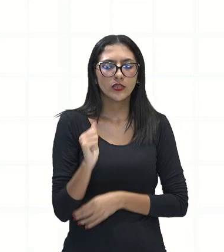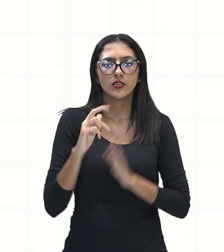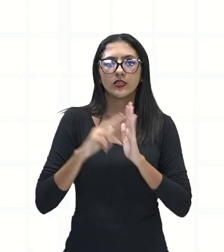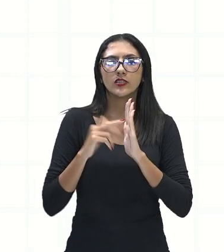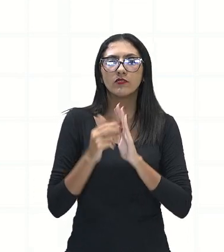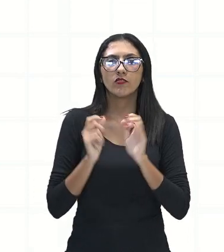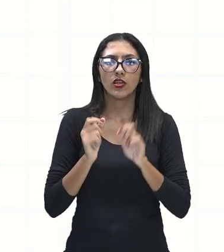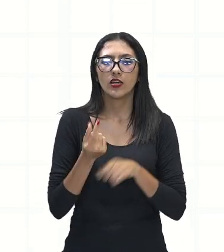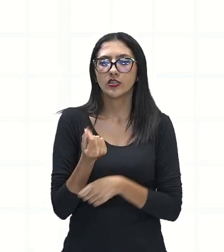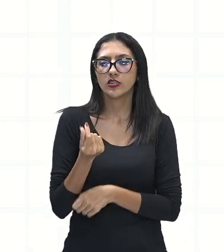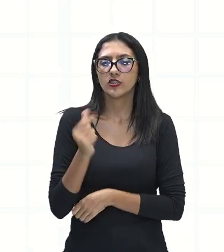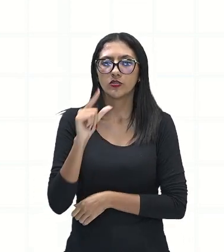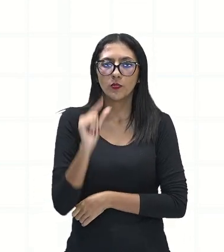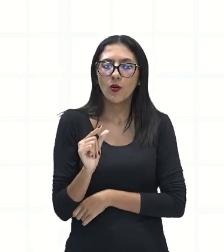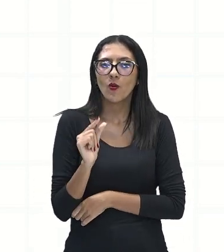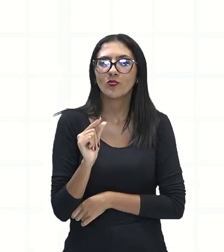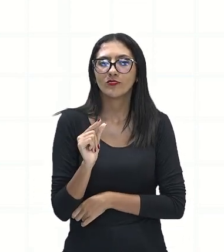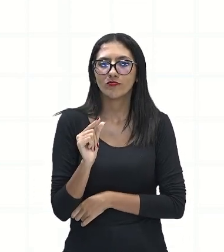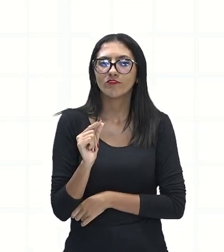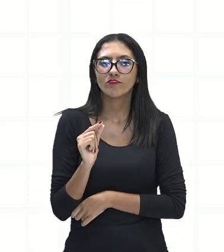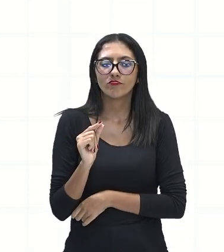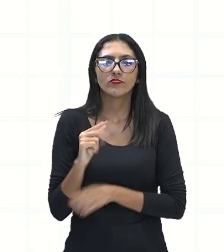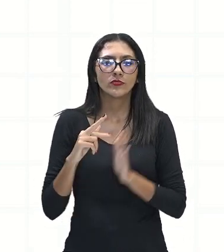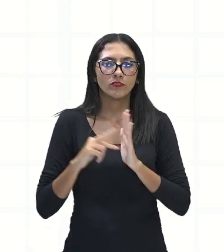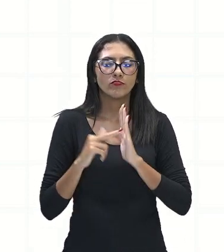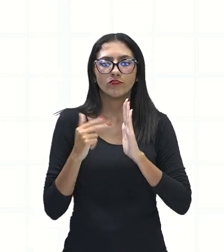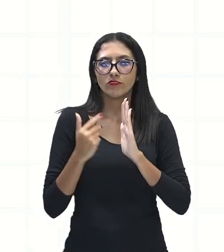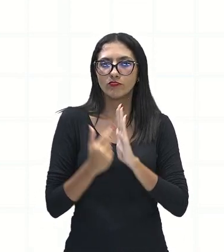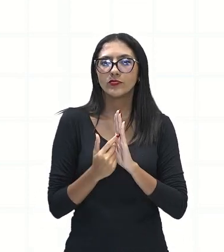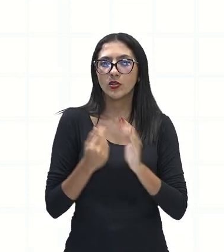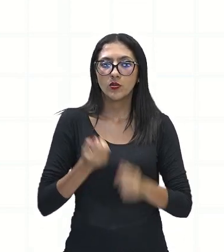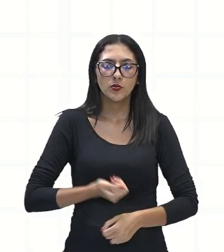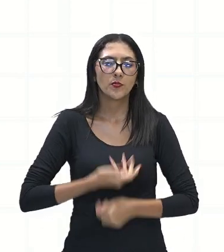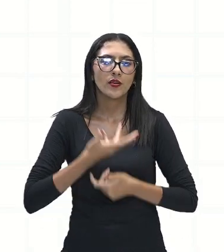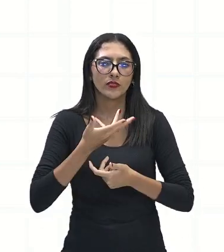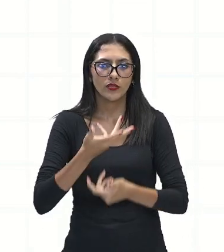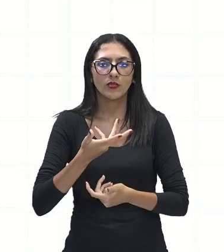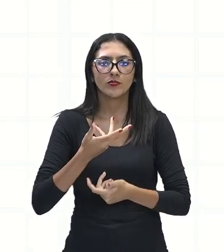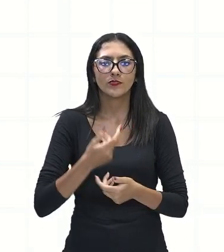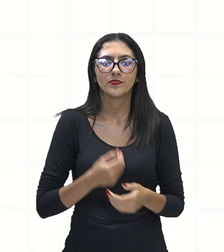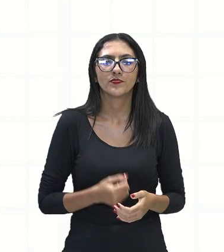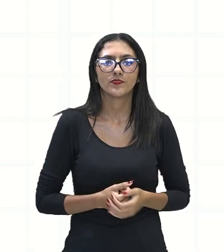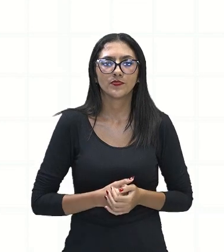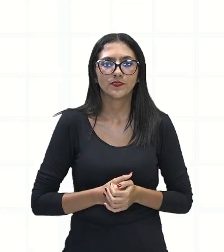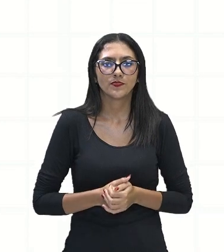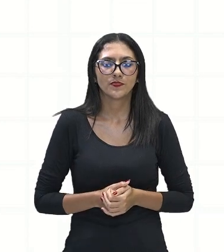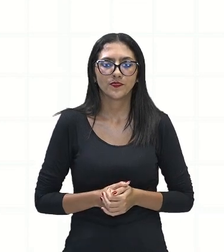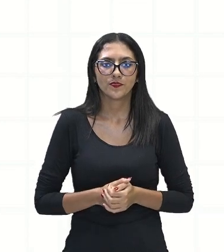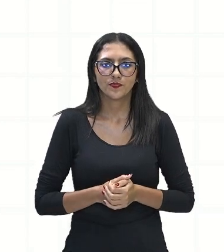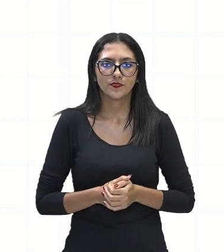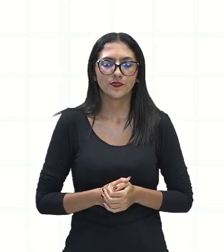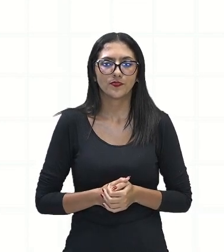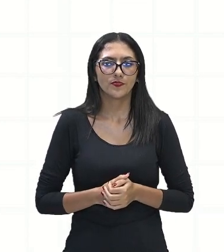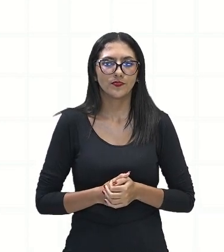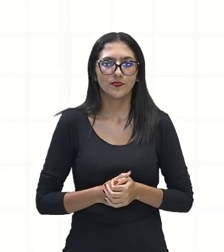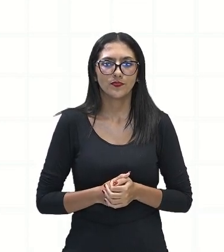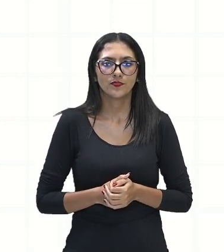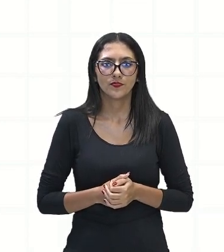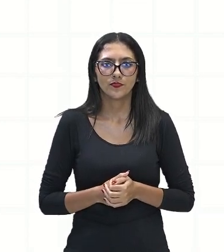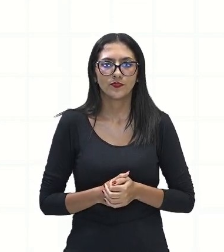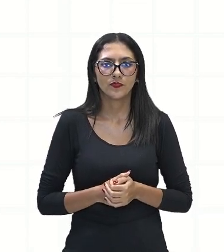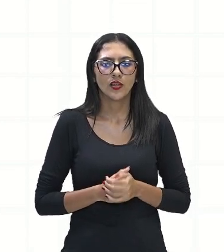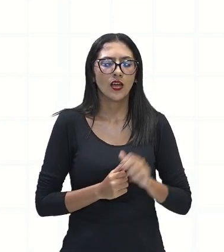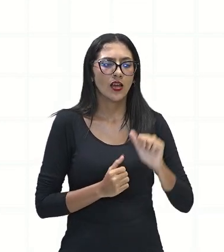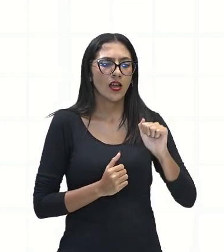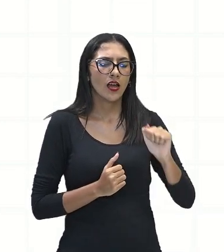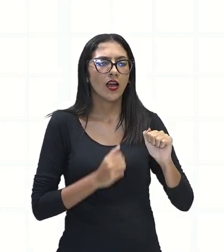da expressão, né? Vacas magras. A palavra, a alternativa